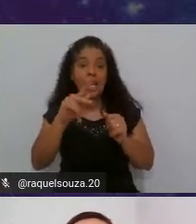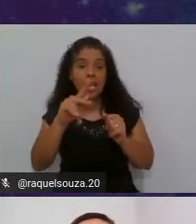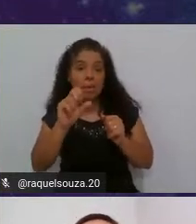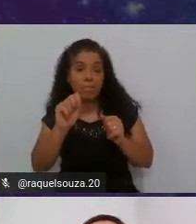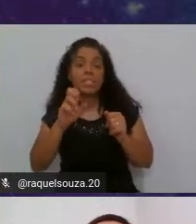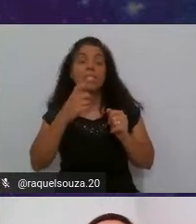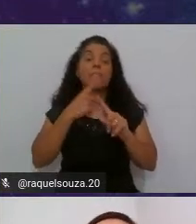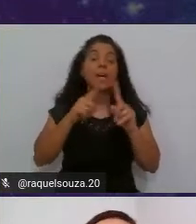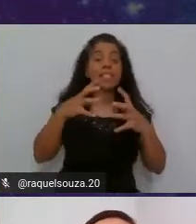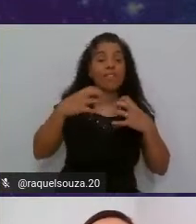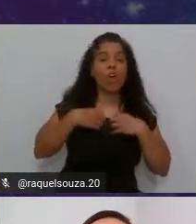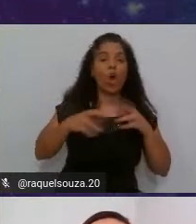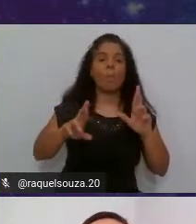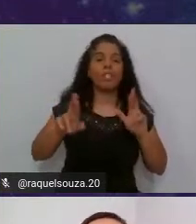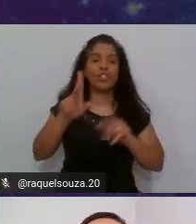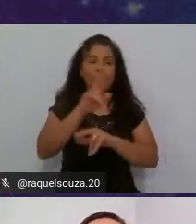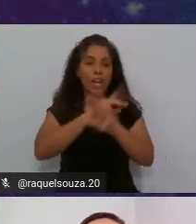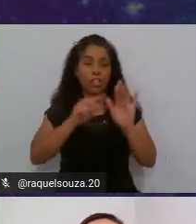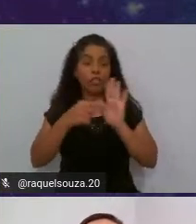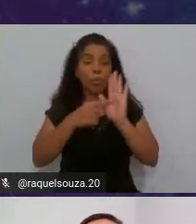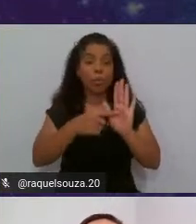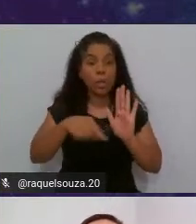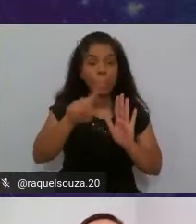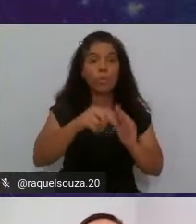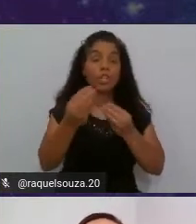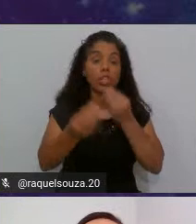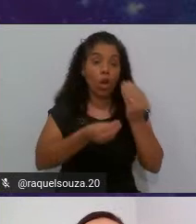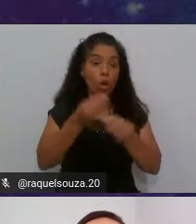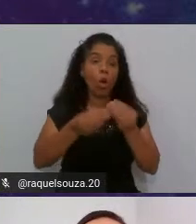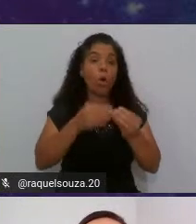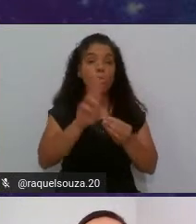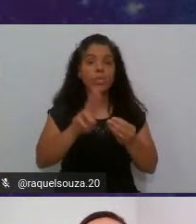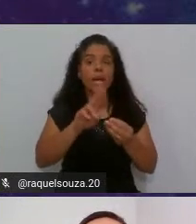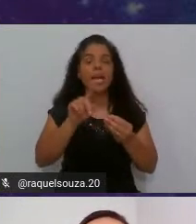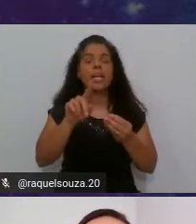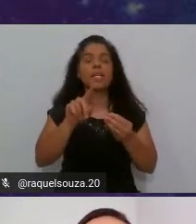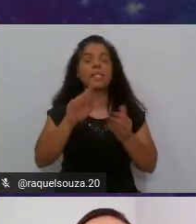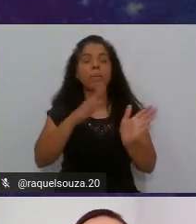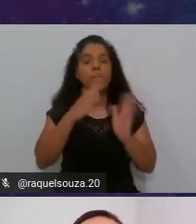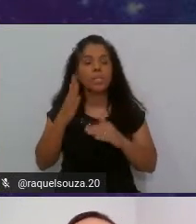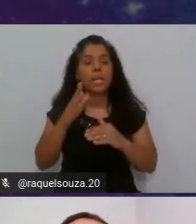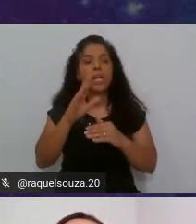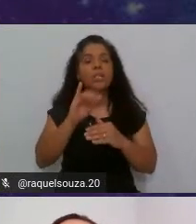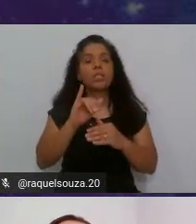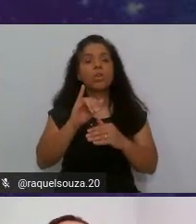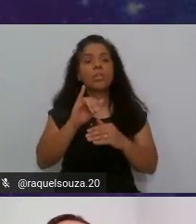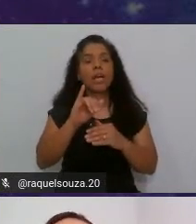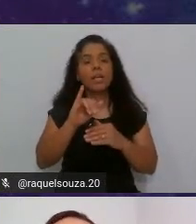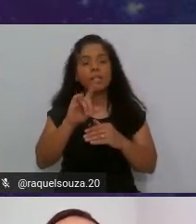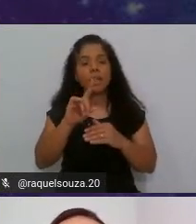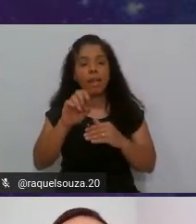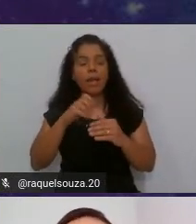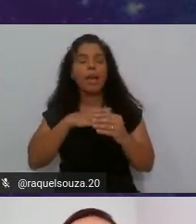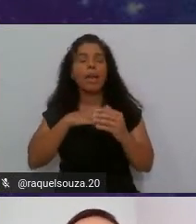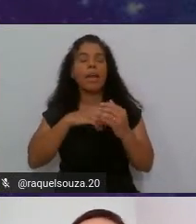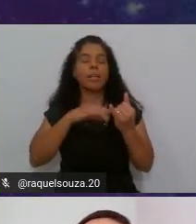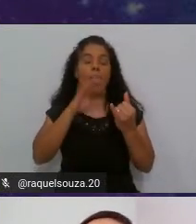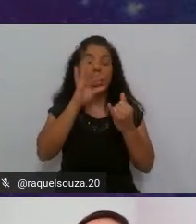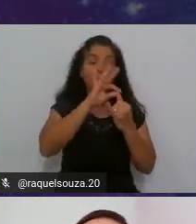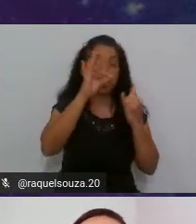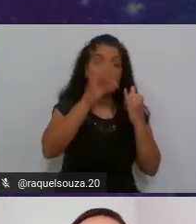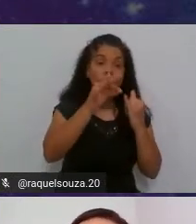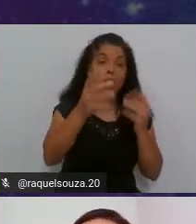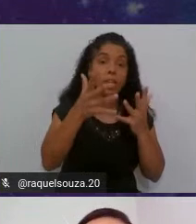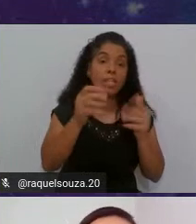divergem daí eu vou mostrar para vocês como realizar esse processo na IDE IntelliJ e quem quiser